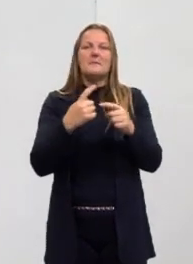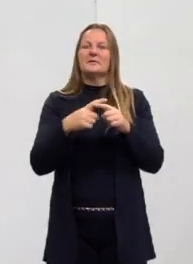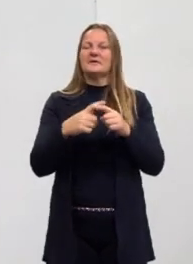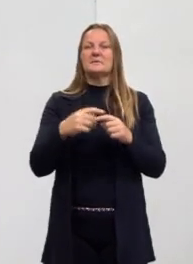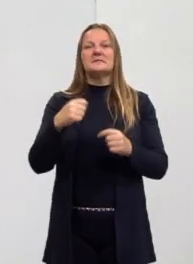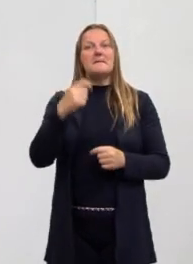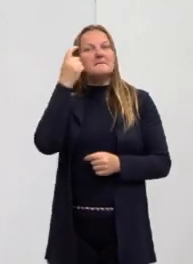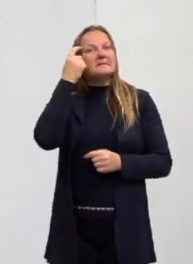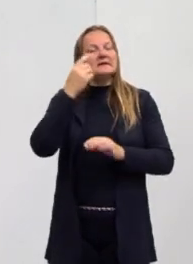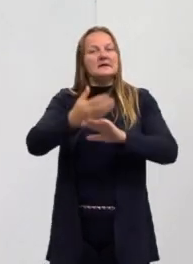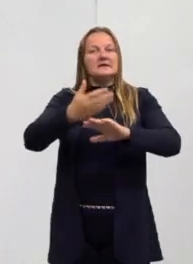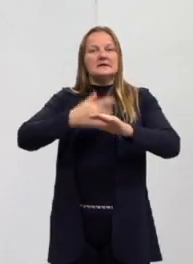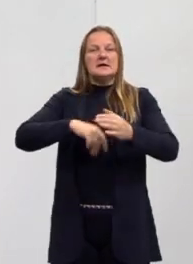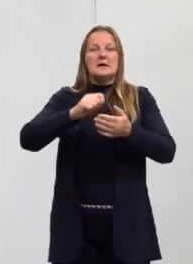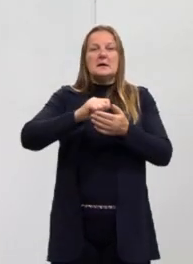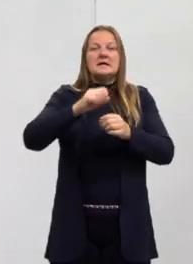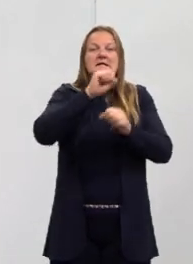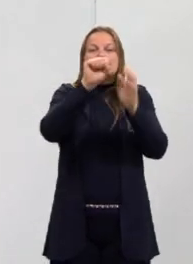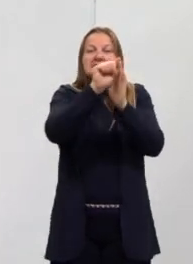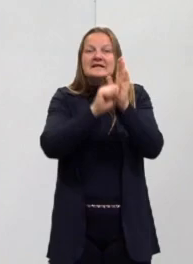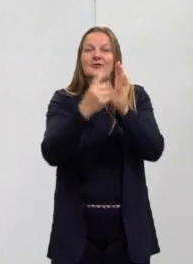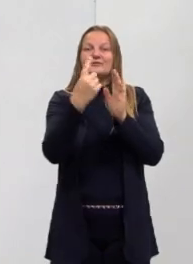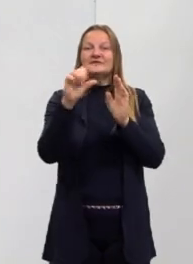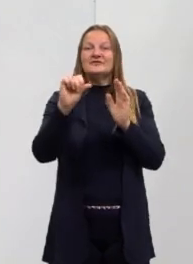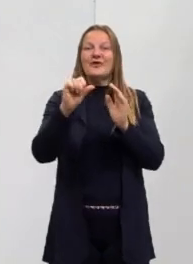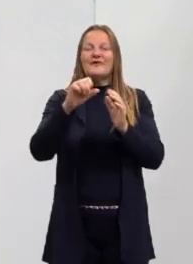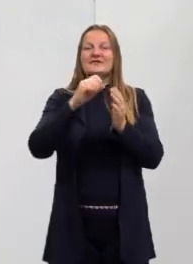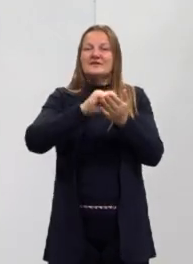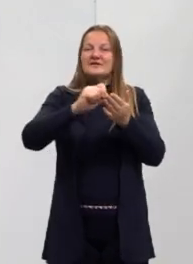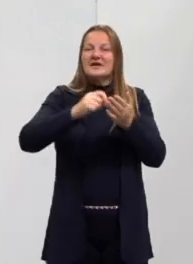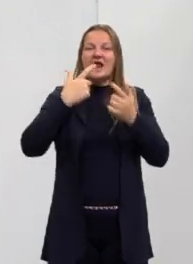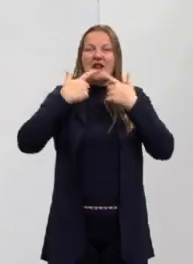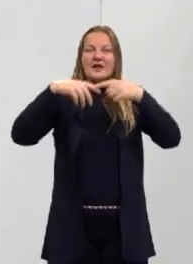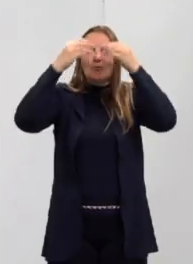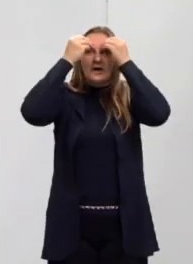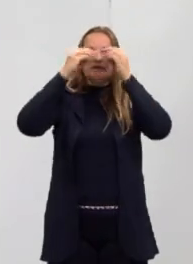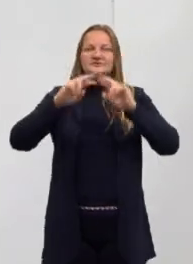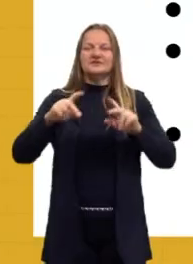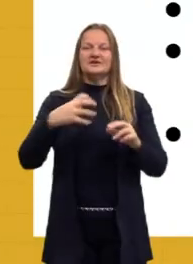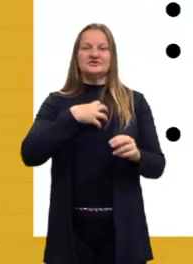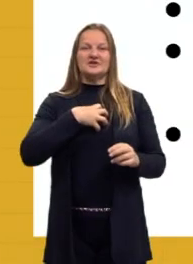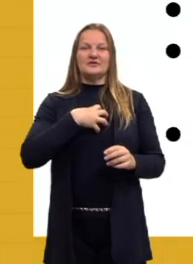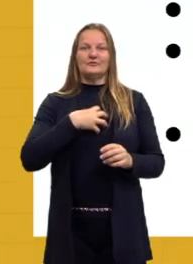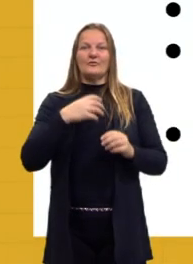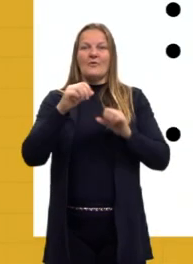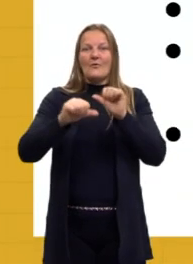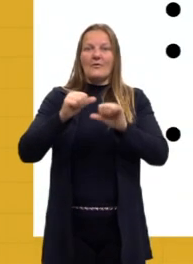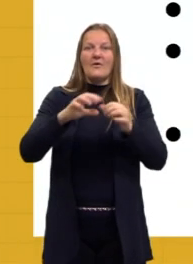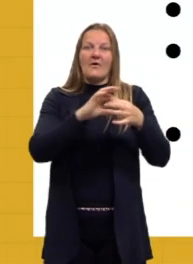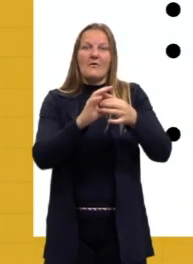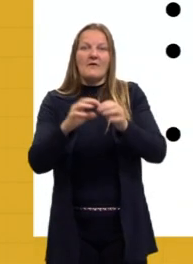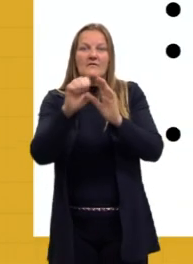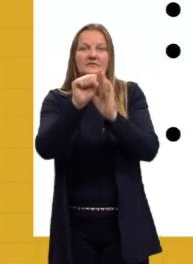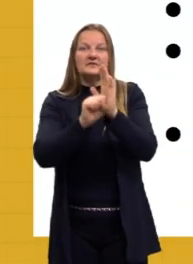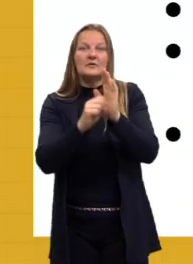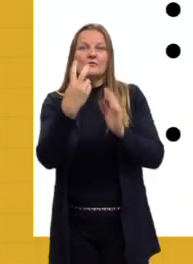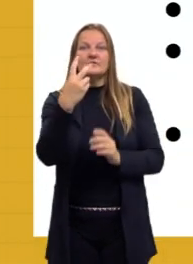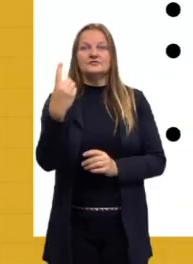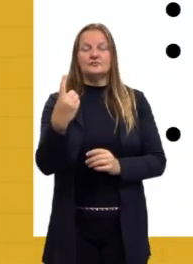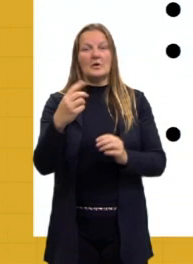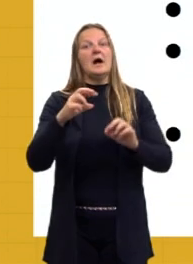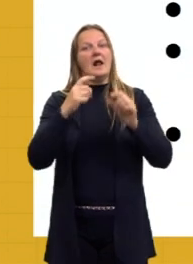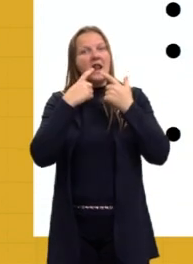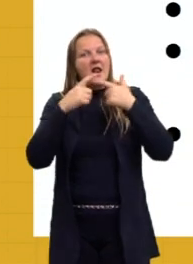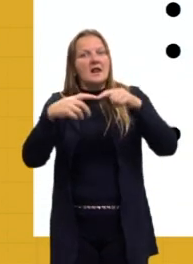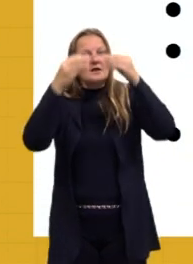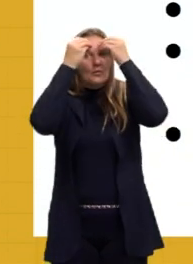que pensar que quando uma pessoa escreve lá no século XIX, ela tem uma linguagem. Como se falava no século XIX não é como se fala no século XXI. E agora